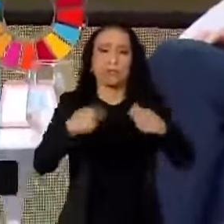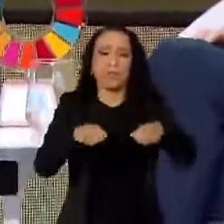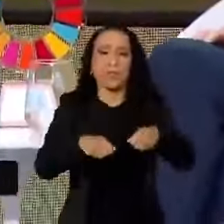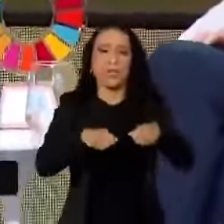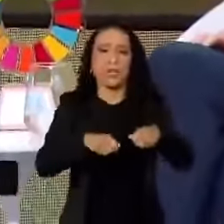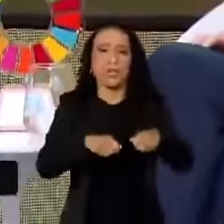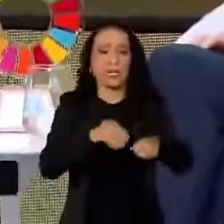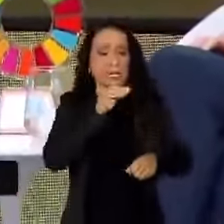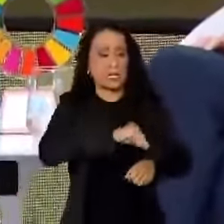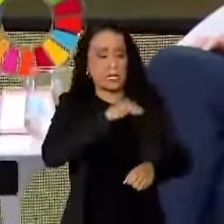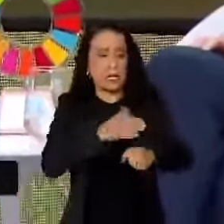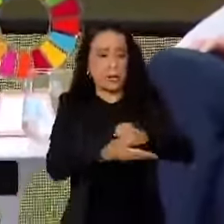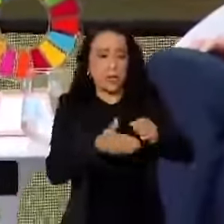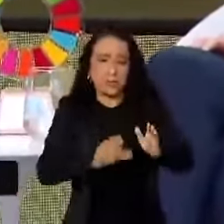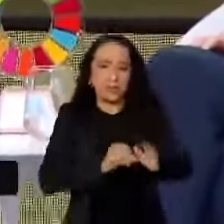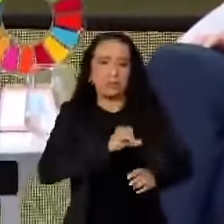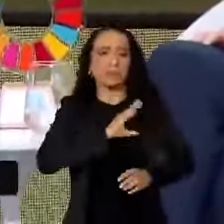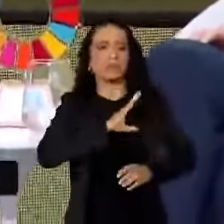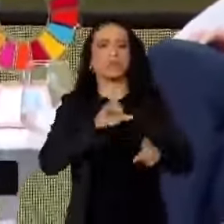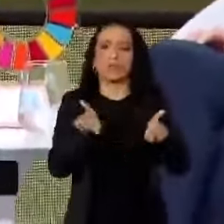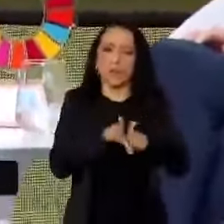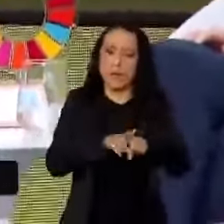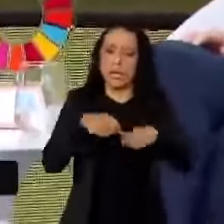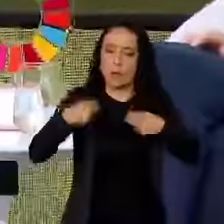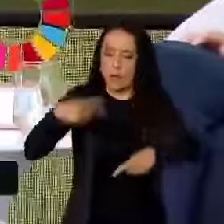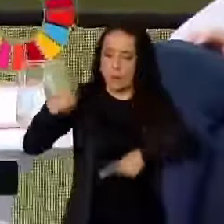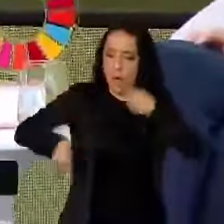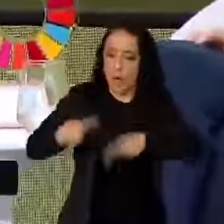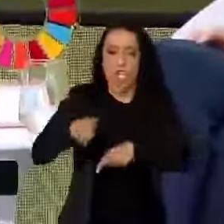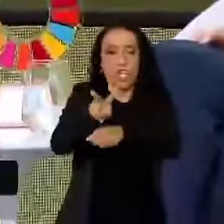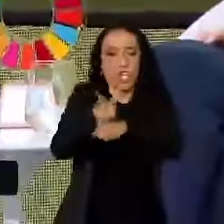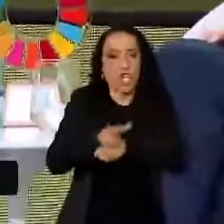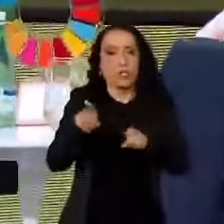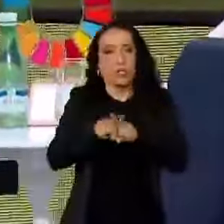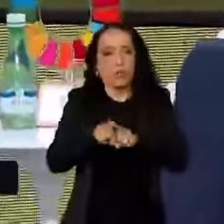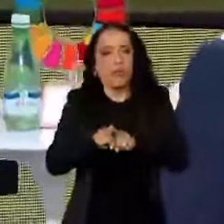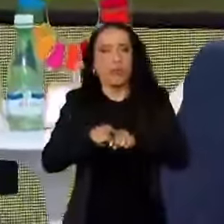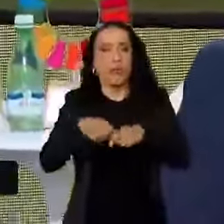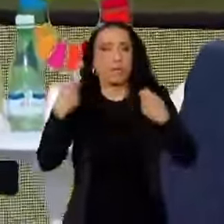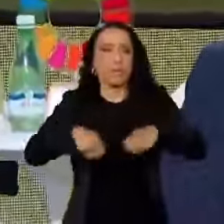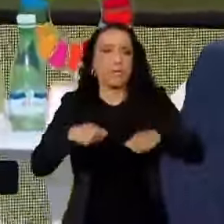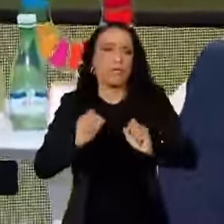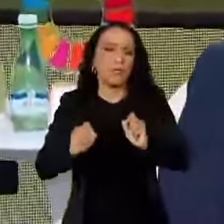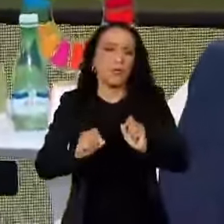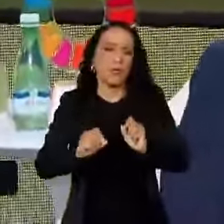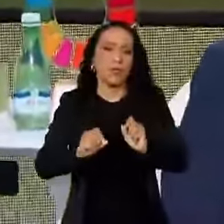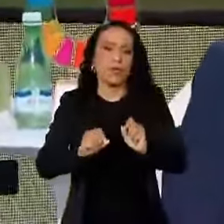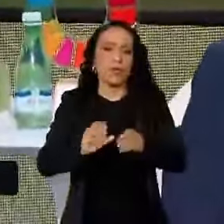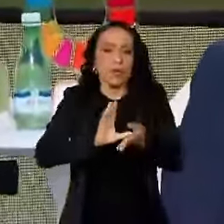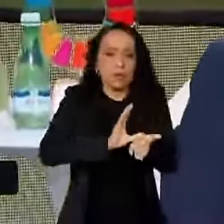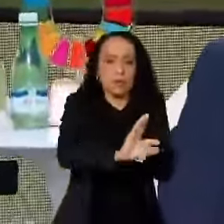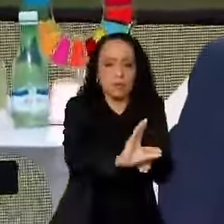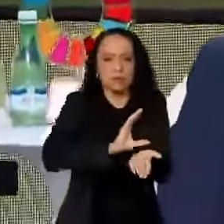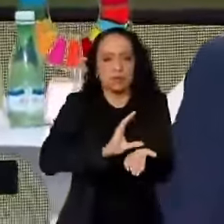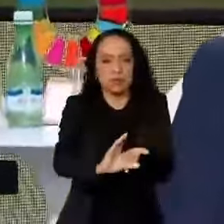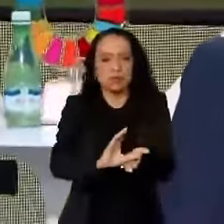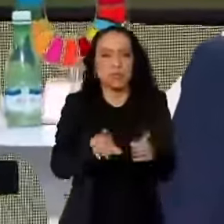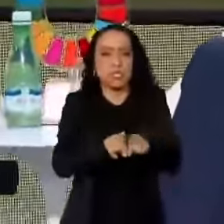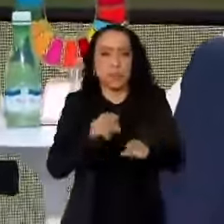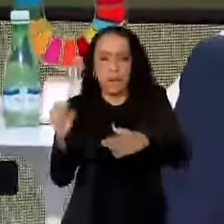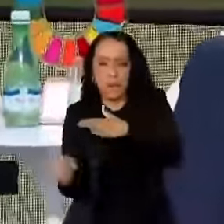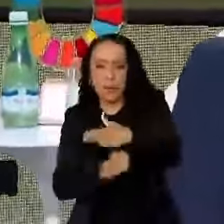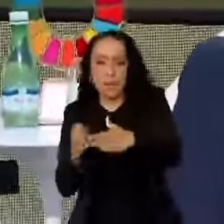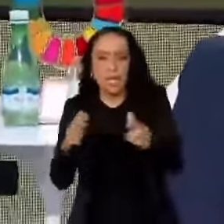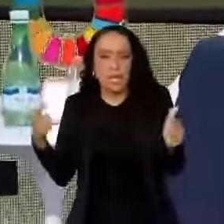Além do Bolsa Família, você tem que ter política de crédito. Além do Bolsa Família, você tem que ter muito investimento para o pequeno e